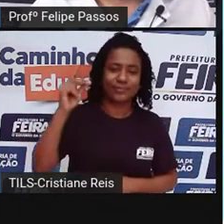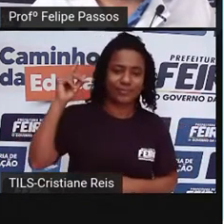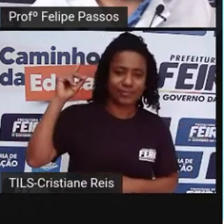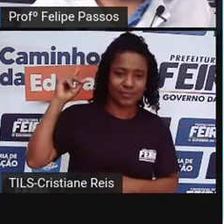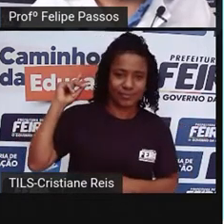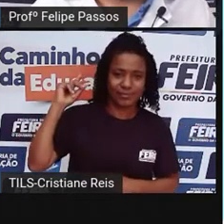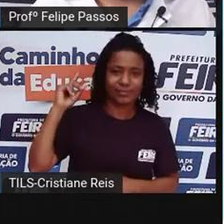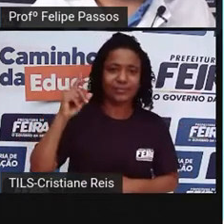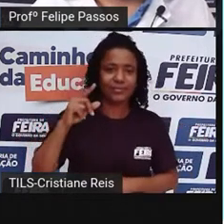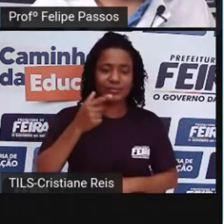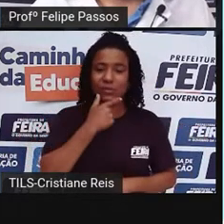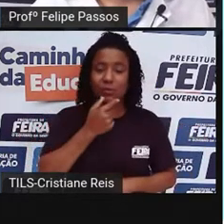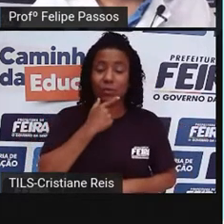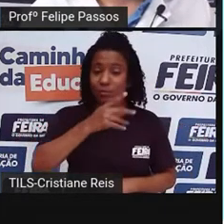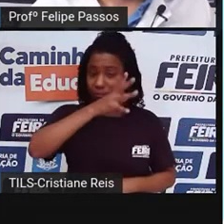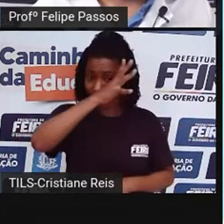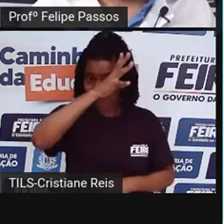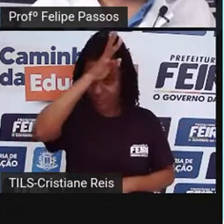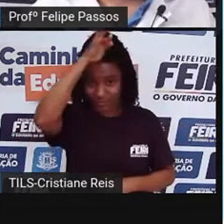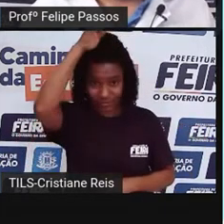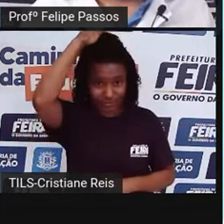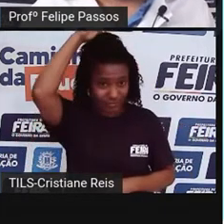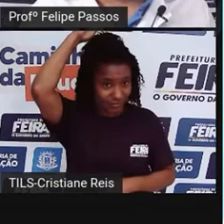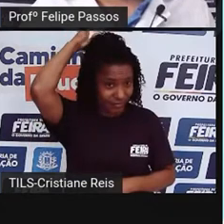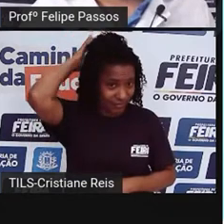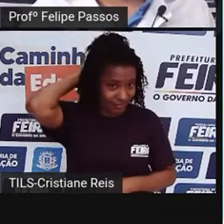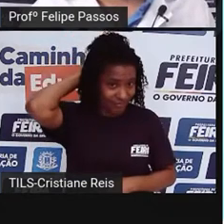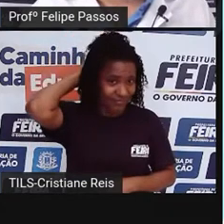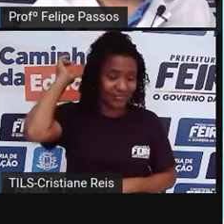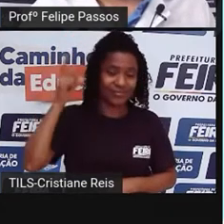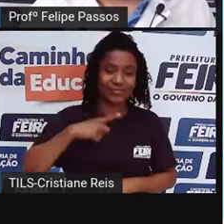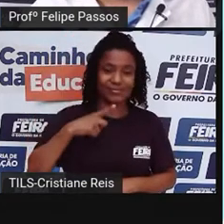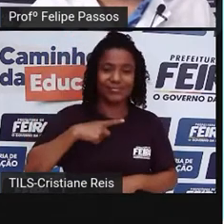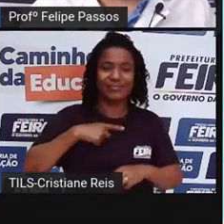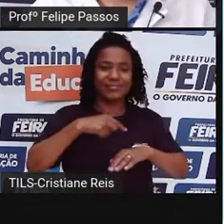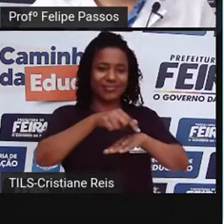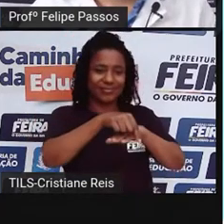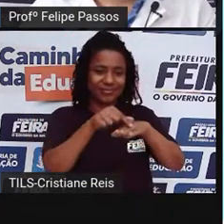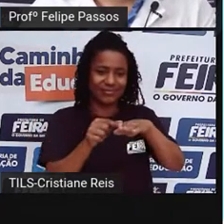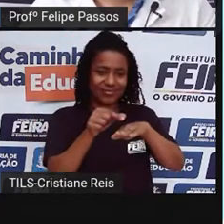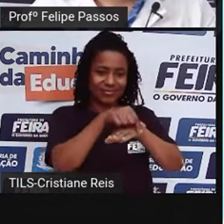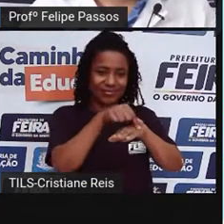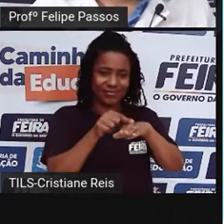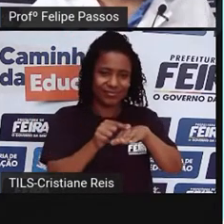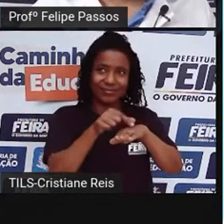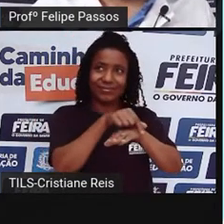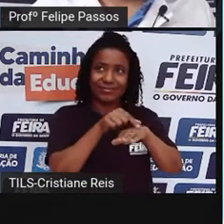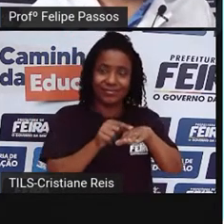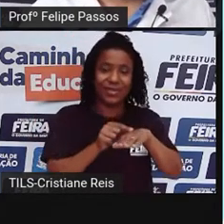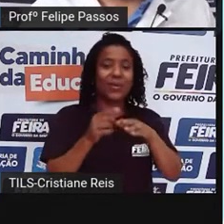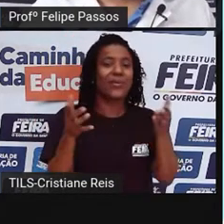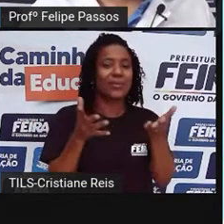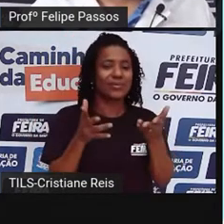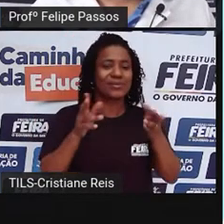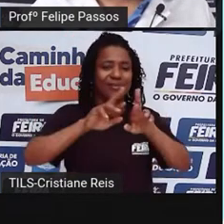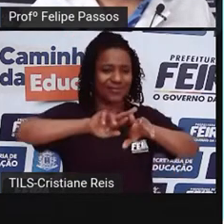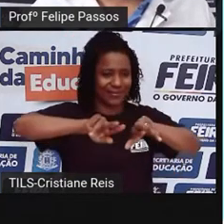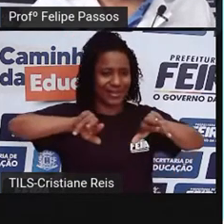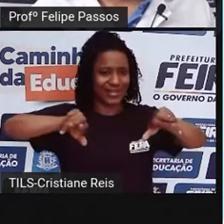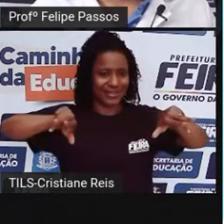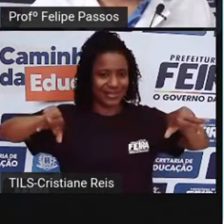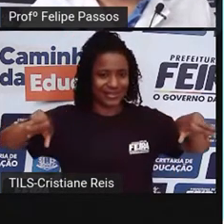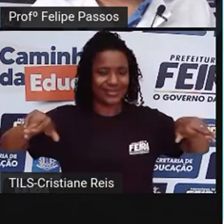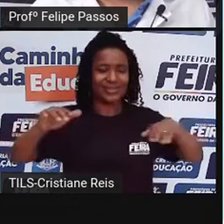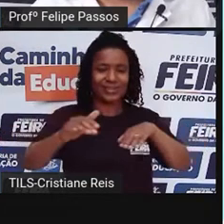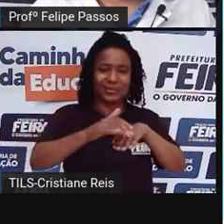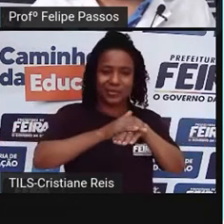como esse guerreiro romano aqui, estava com a sandália de couro, né? De repente. Mas hoje em dia a gente tem aí uma variedade absurda de calçados,